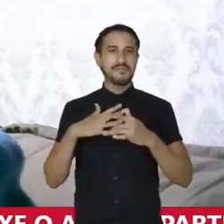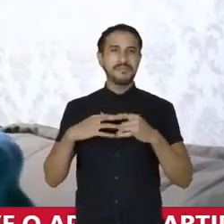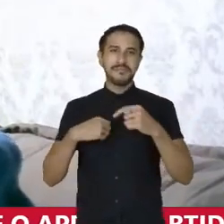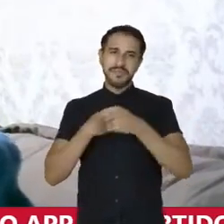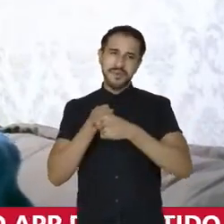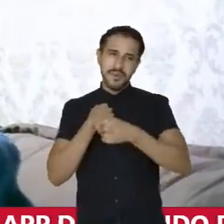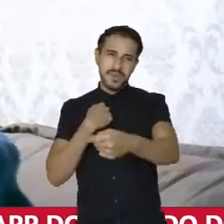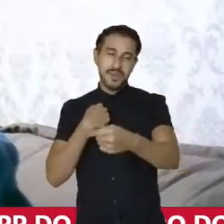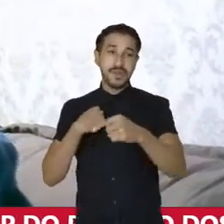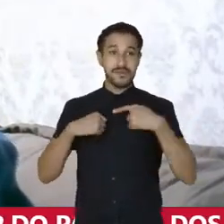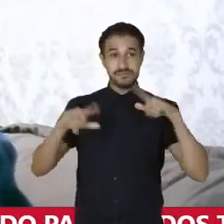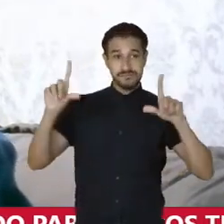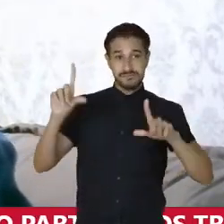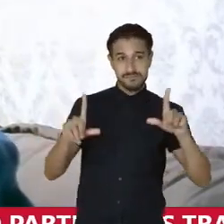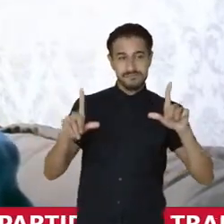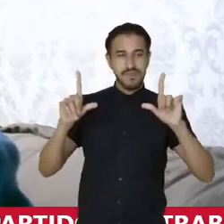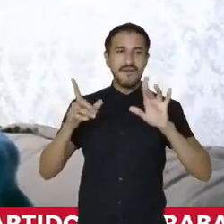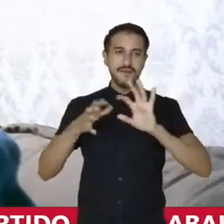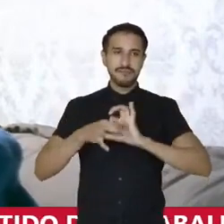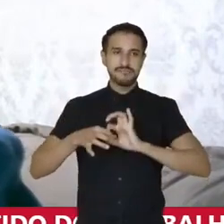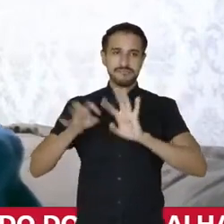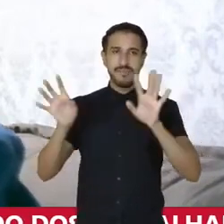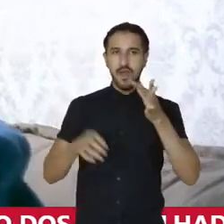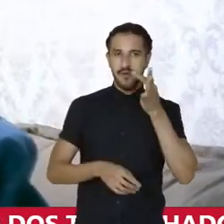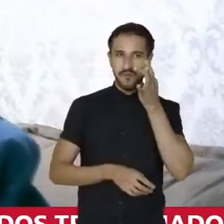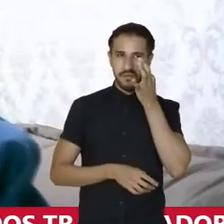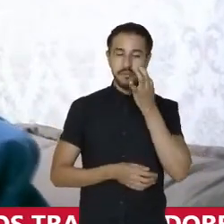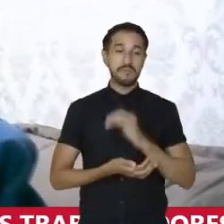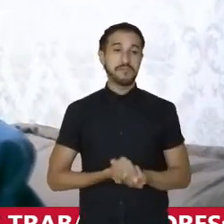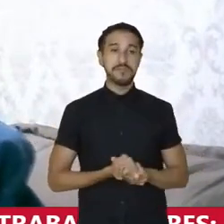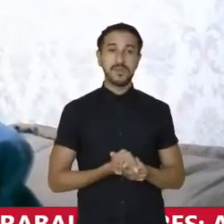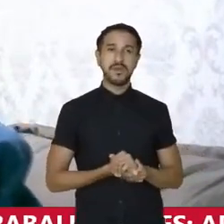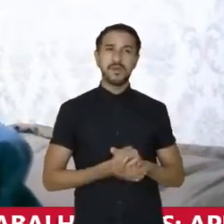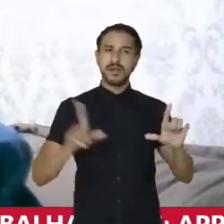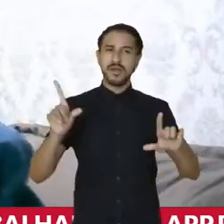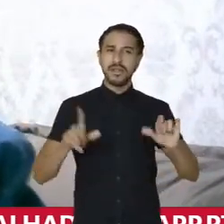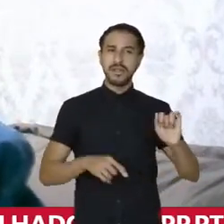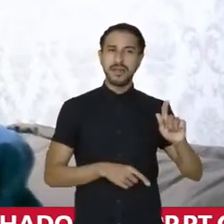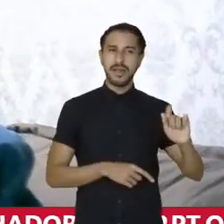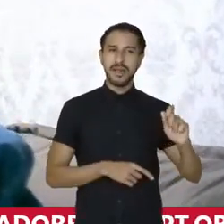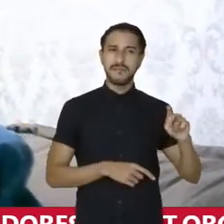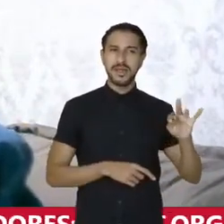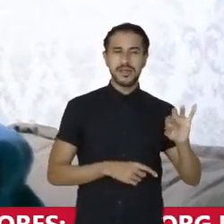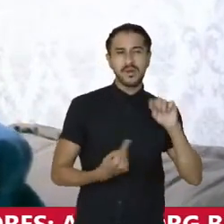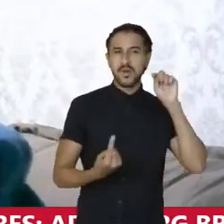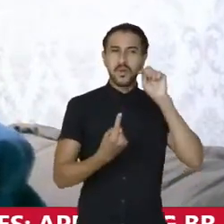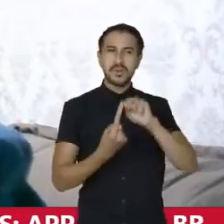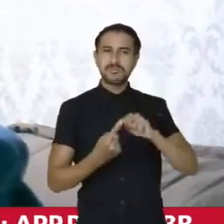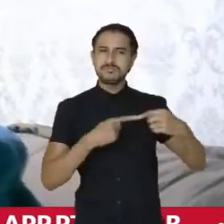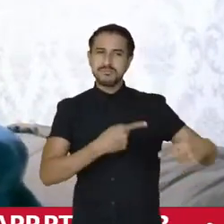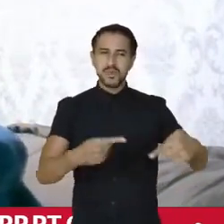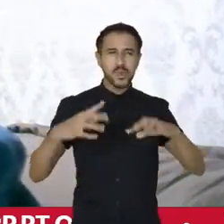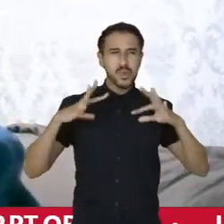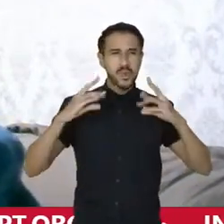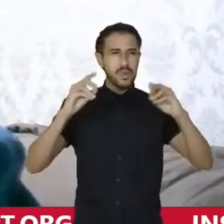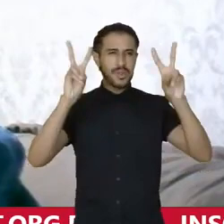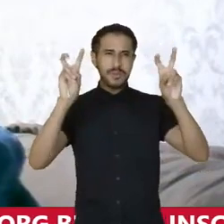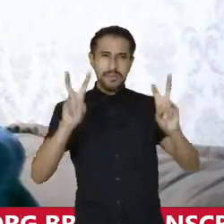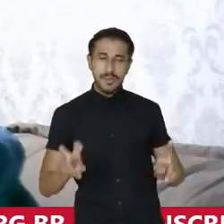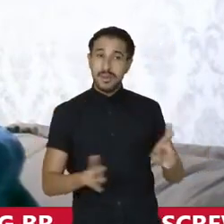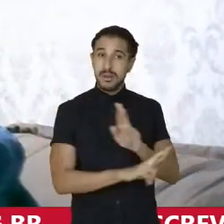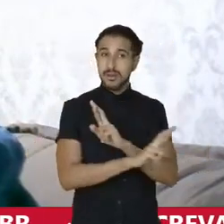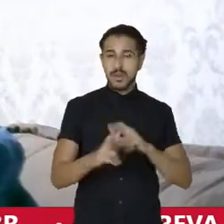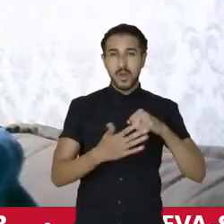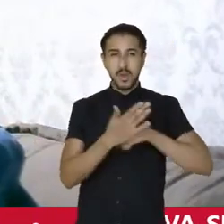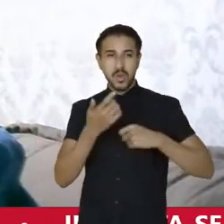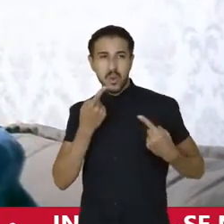tempo que esse programa ficará no ar. O programa Liga Preta tem o objetivo de debater todos os assuntos ligados